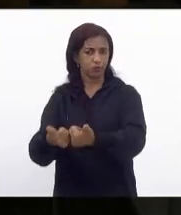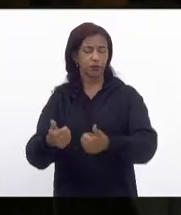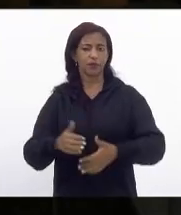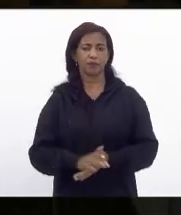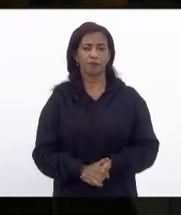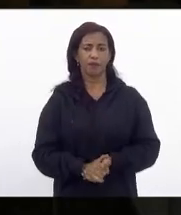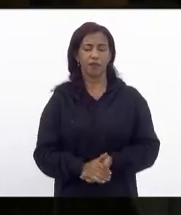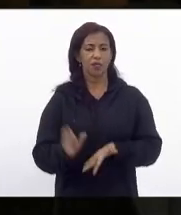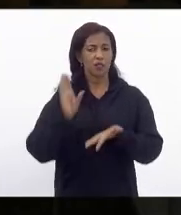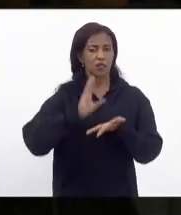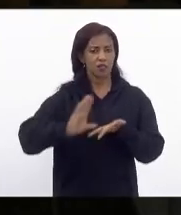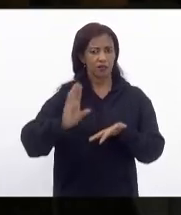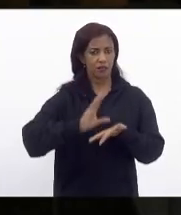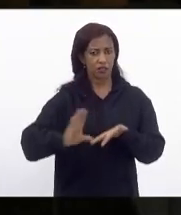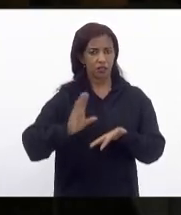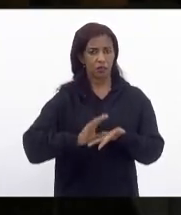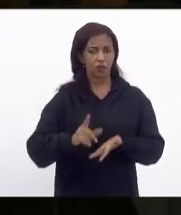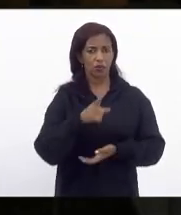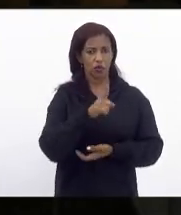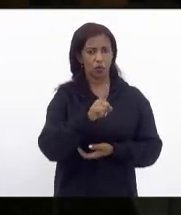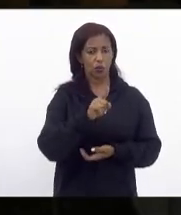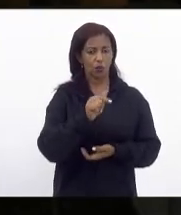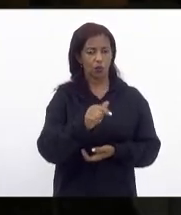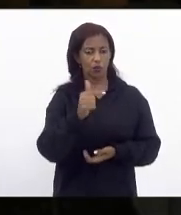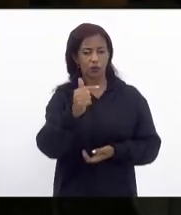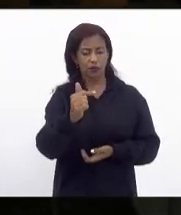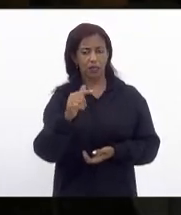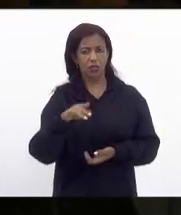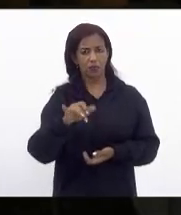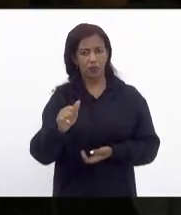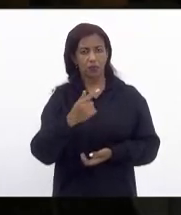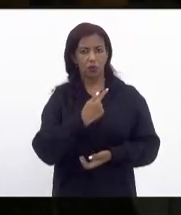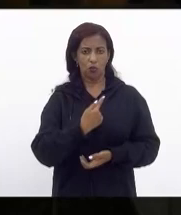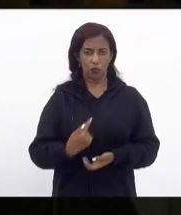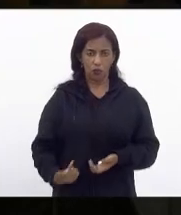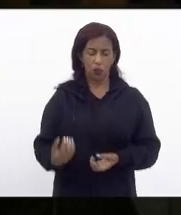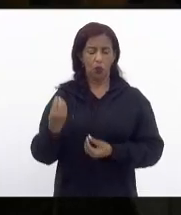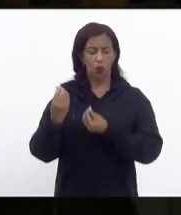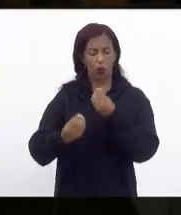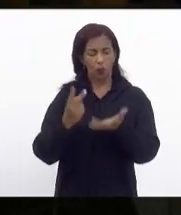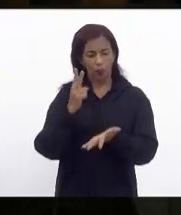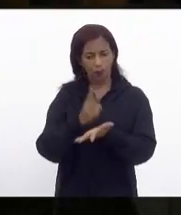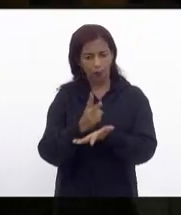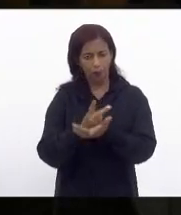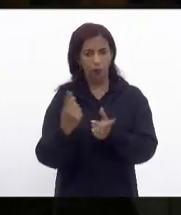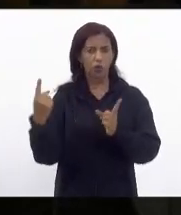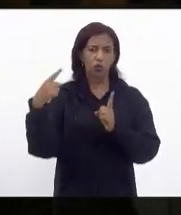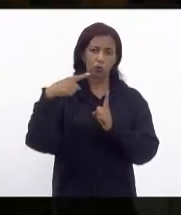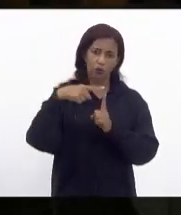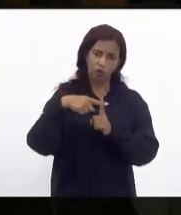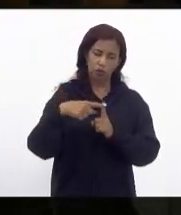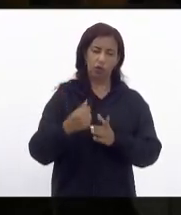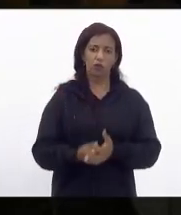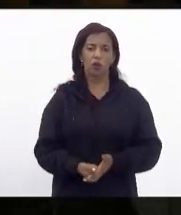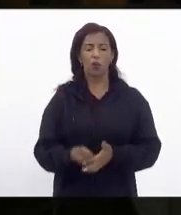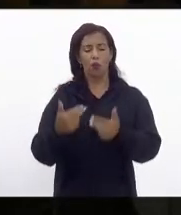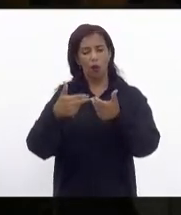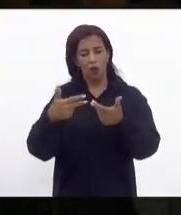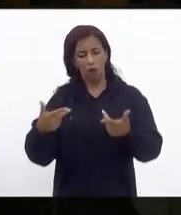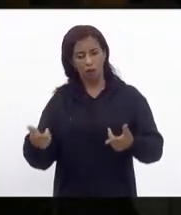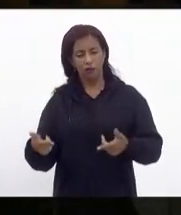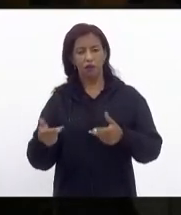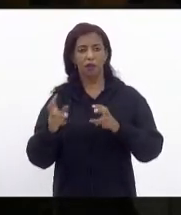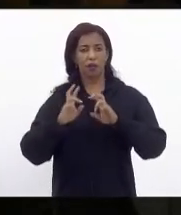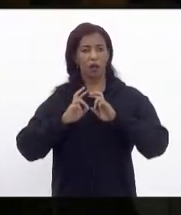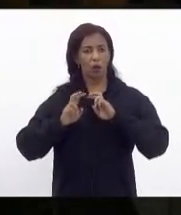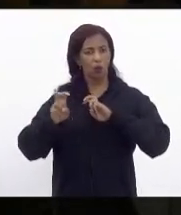esse investimento de 1.7 bi anunciado pelo governador com o mesmo objetivo qual seja qualificar o